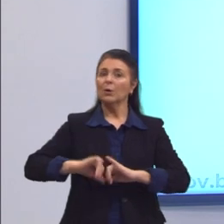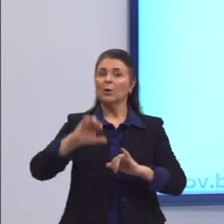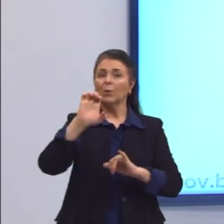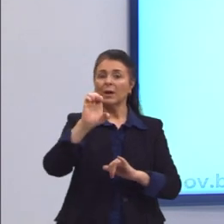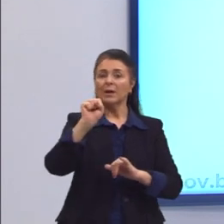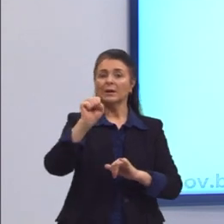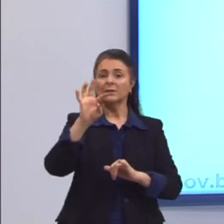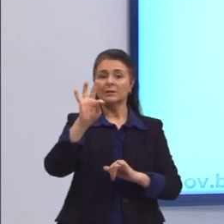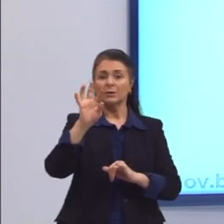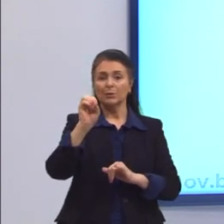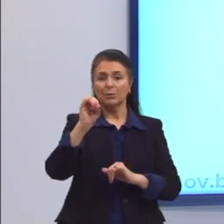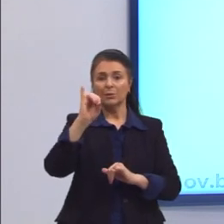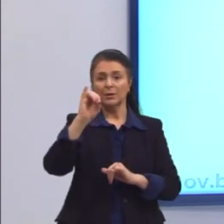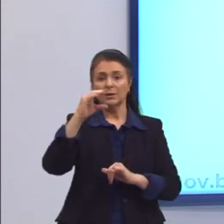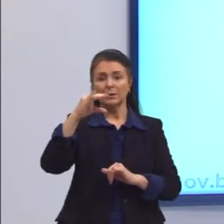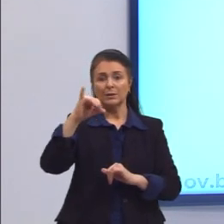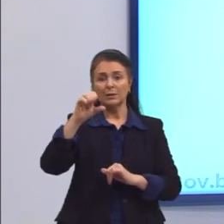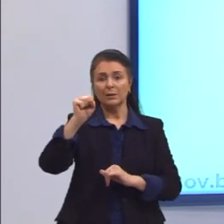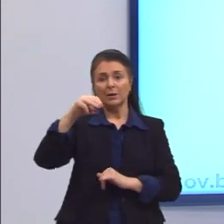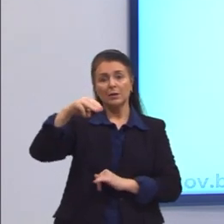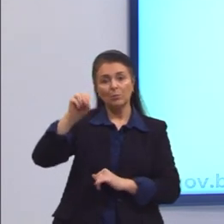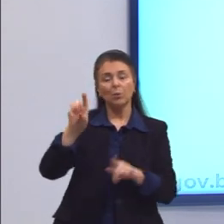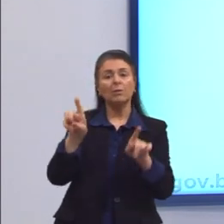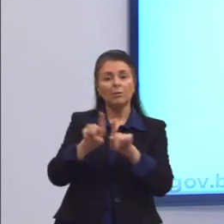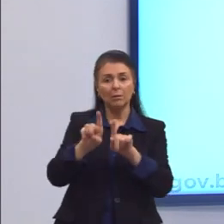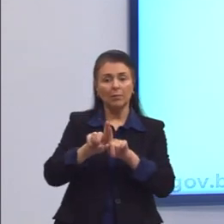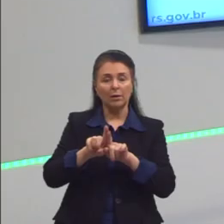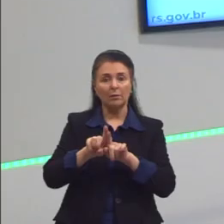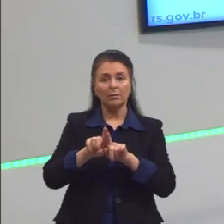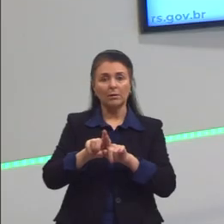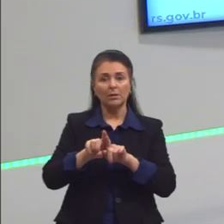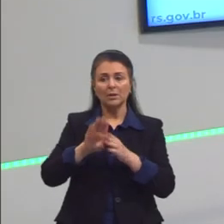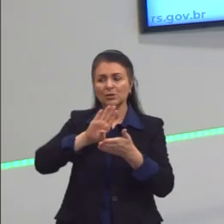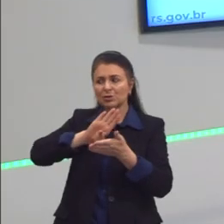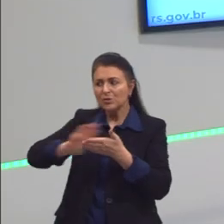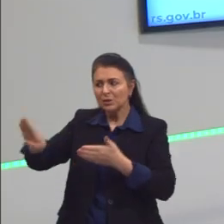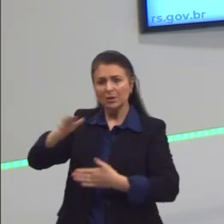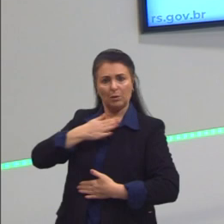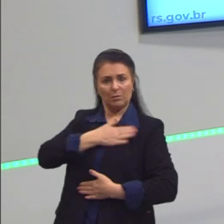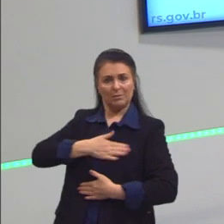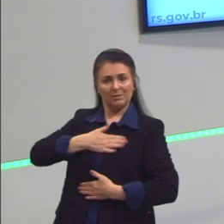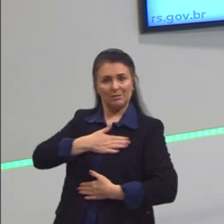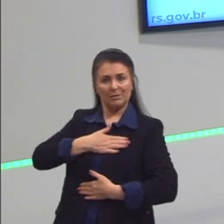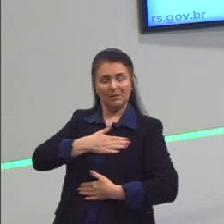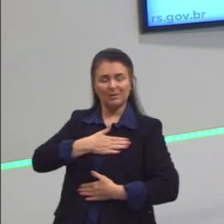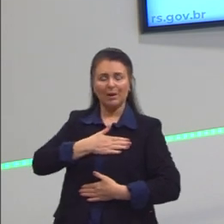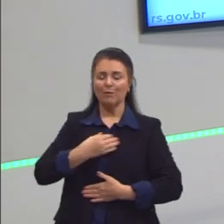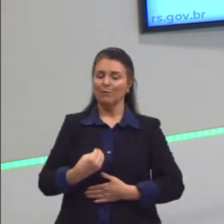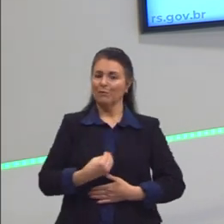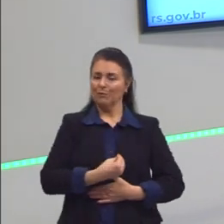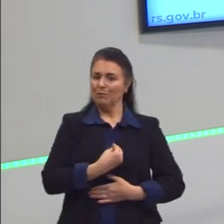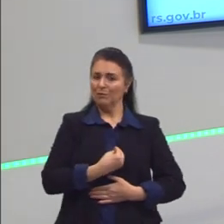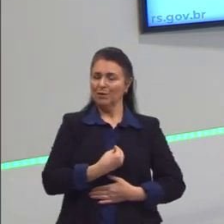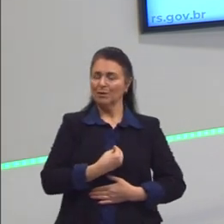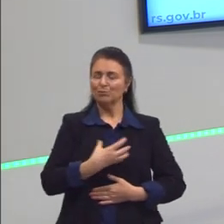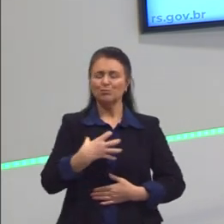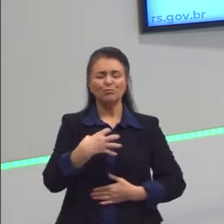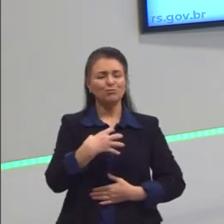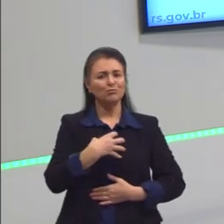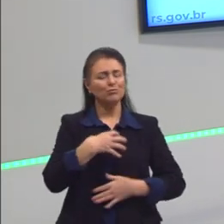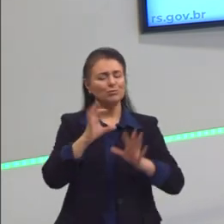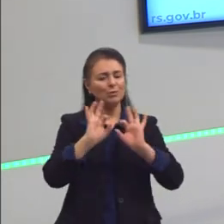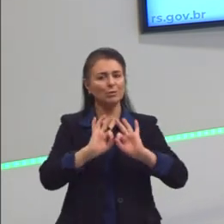rejeitar os prazeres. Viver de uma forma simples. Mas sempre buscar os prazeres